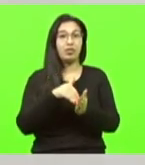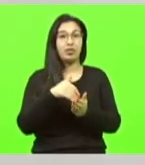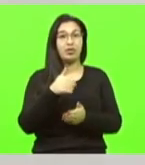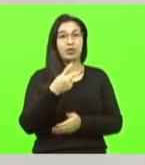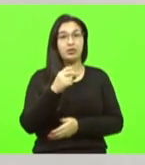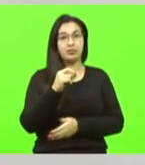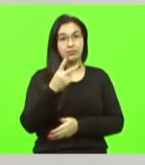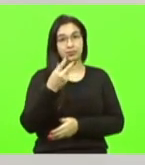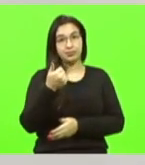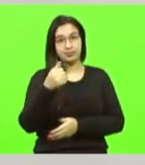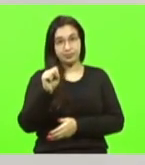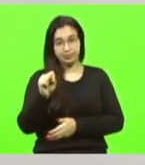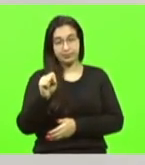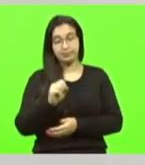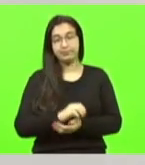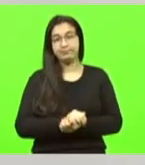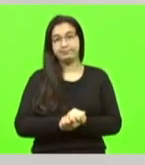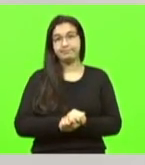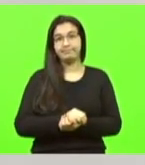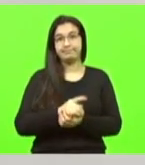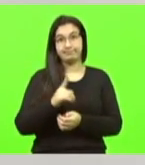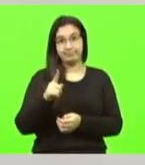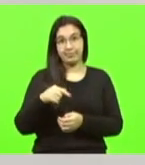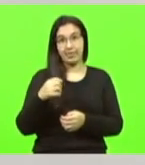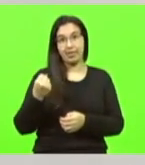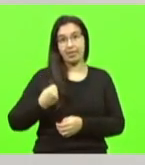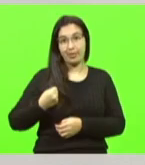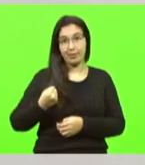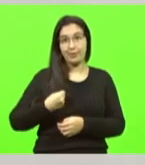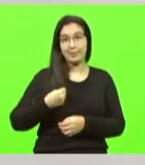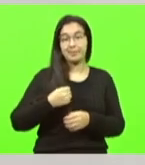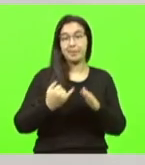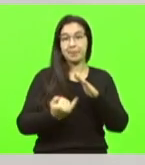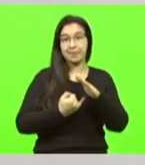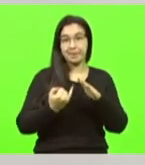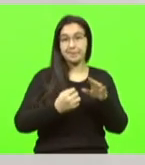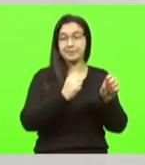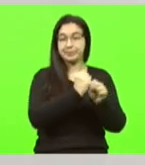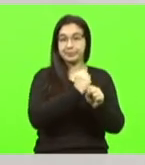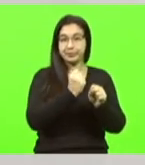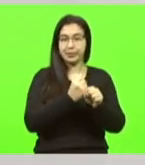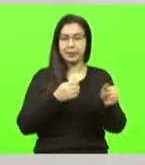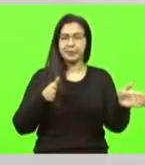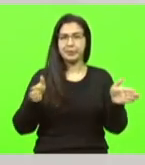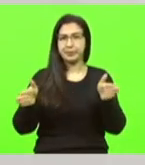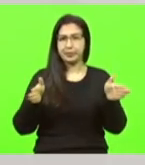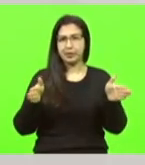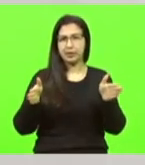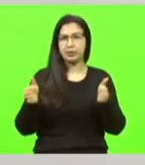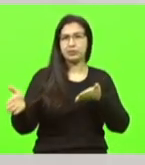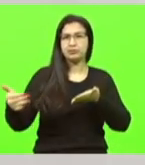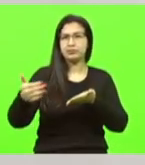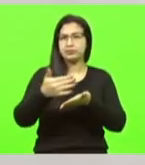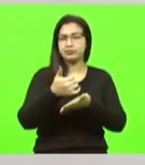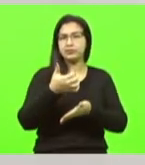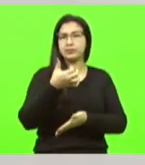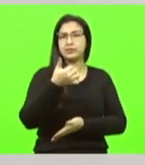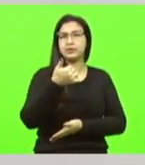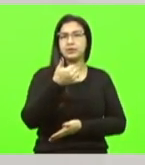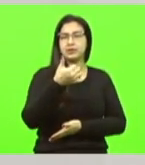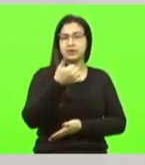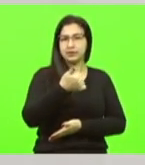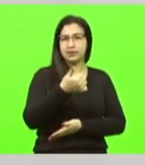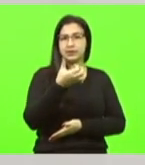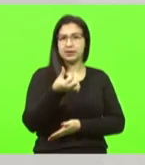por ano, segundo os dados da indústria da construção. nesse período a arrecadação foi de 163,4